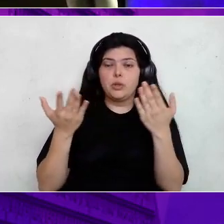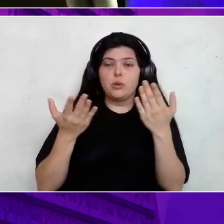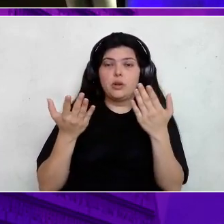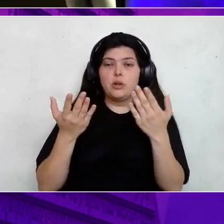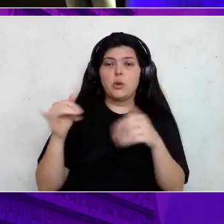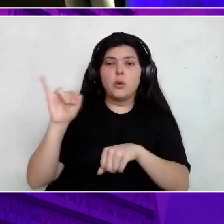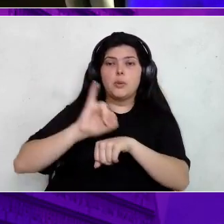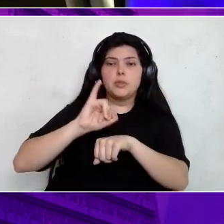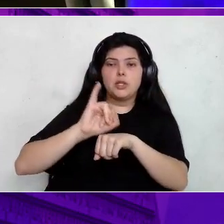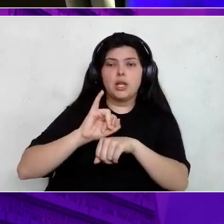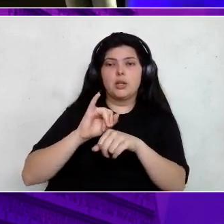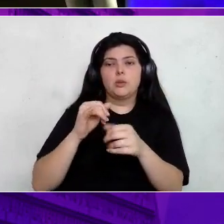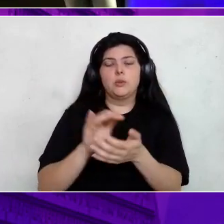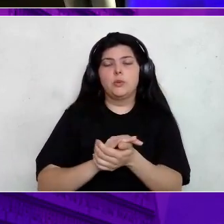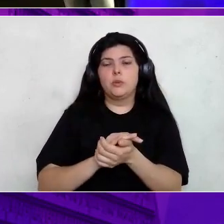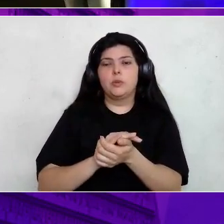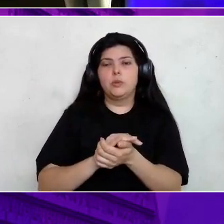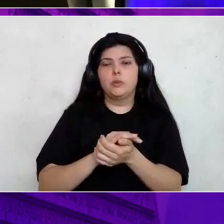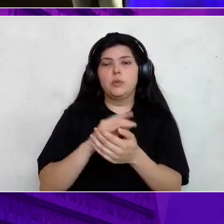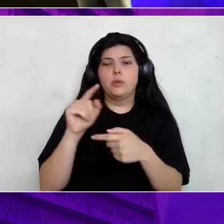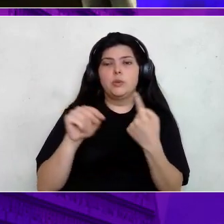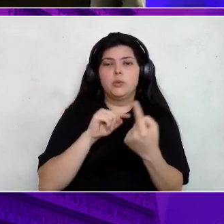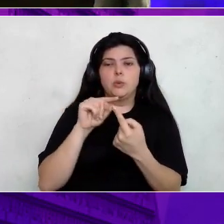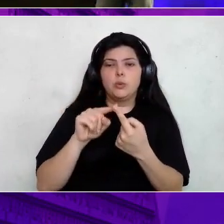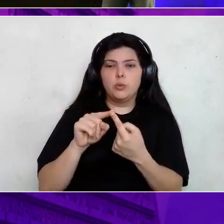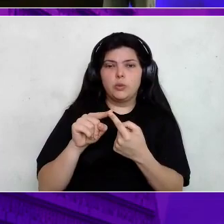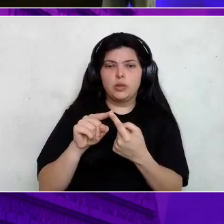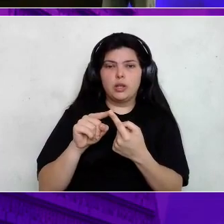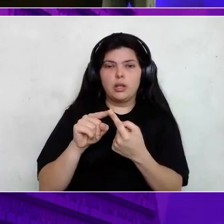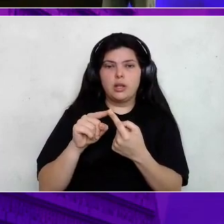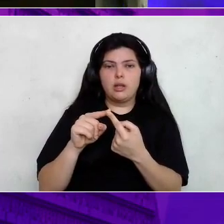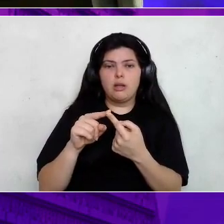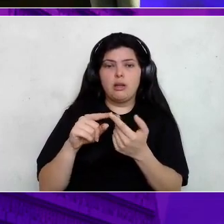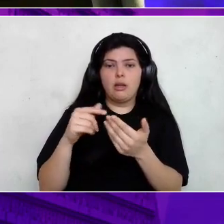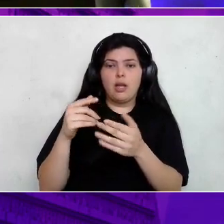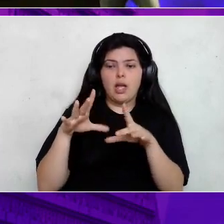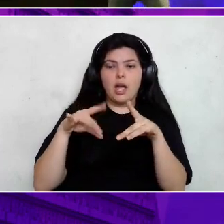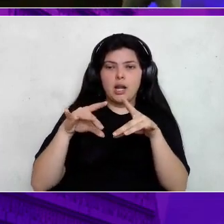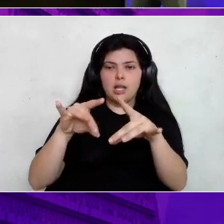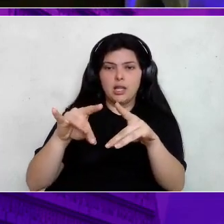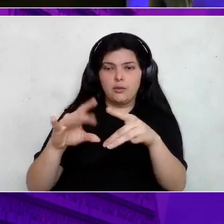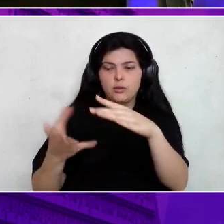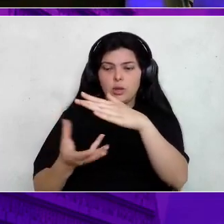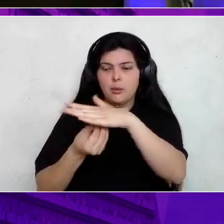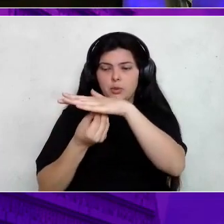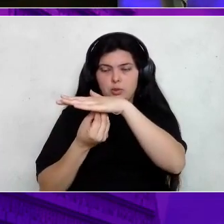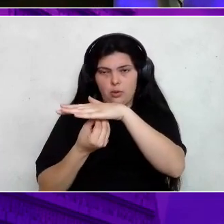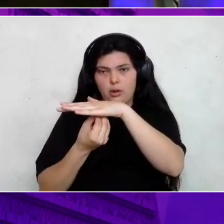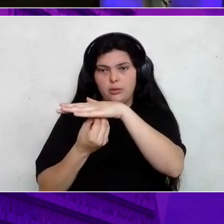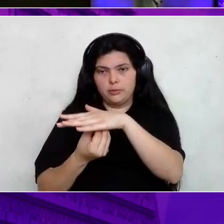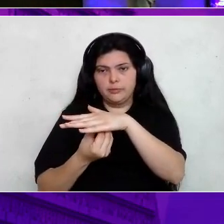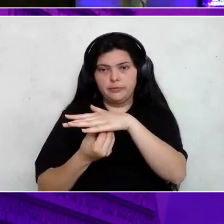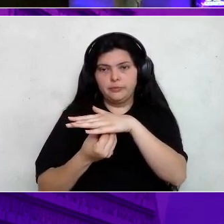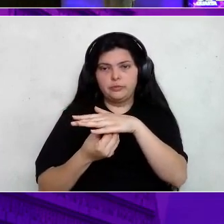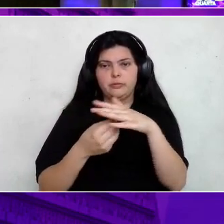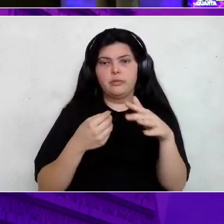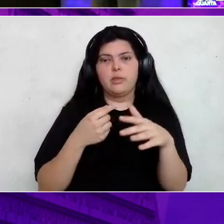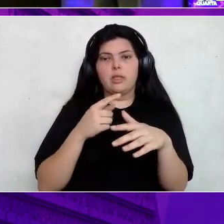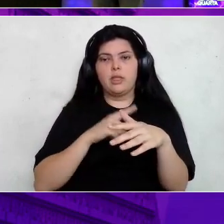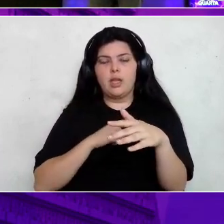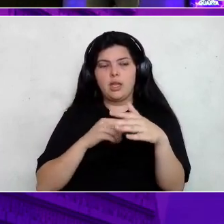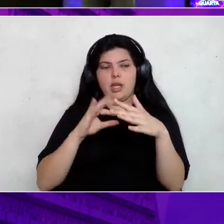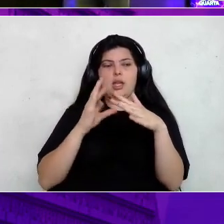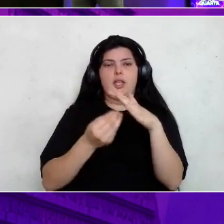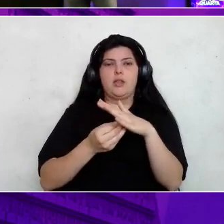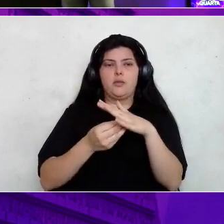E o objetivo é processar arquivos que estão lá no nosso TectaLay. Então vocês podem ver. A gente tem arquivos PPT. A gente tem arquivos PDF.